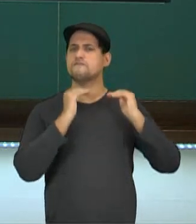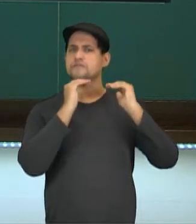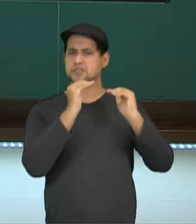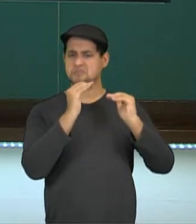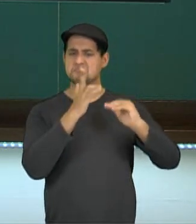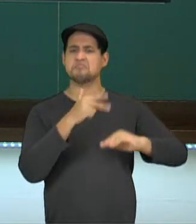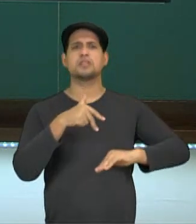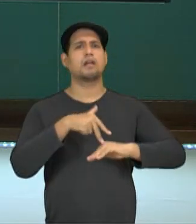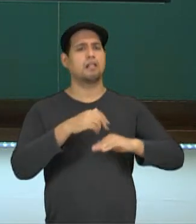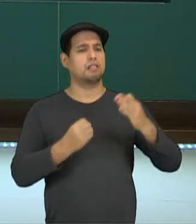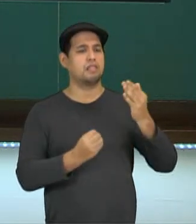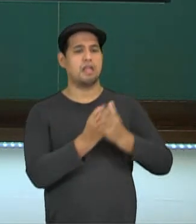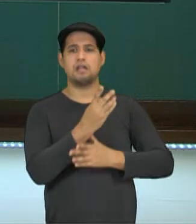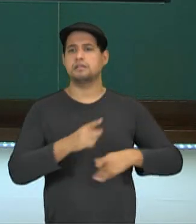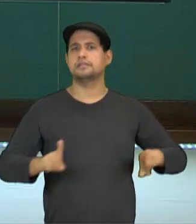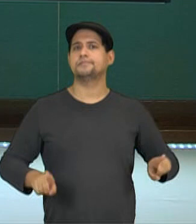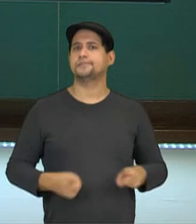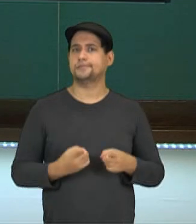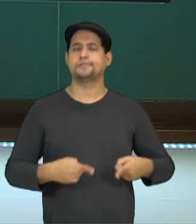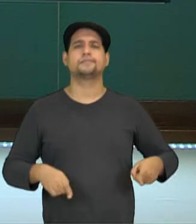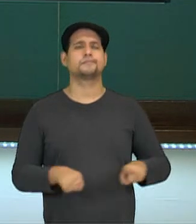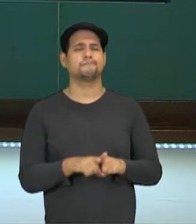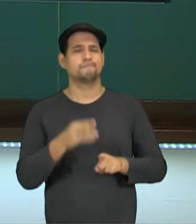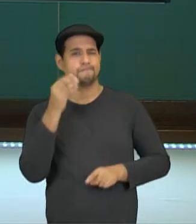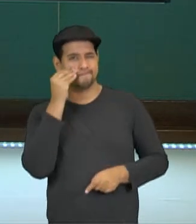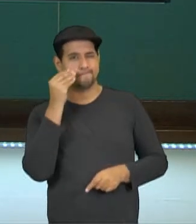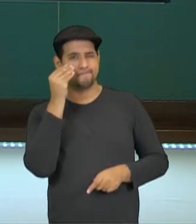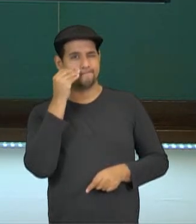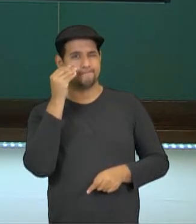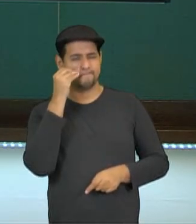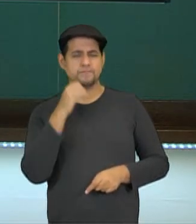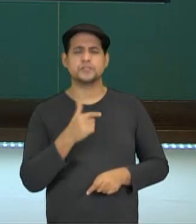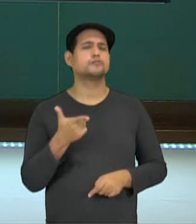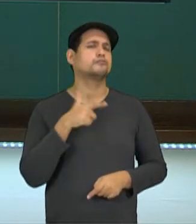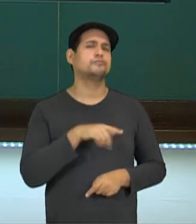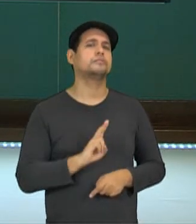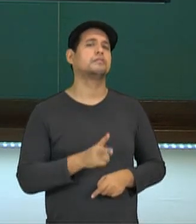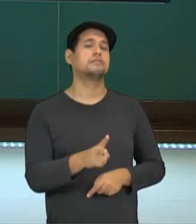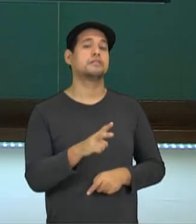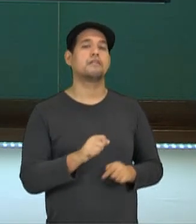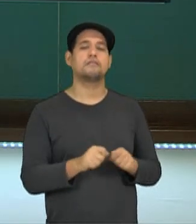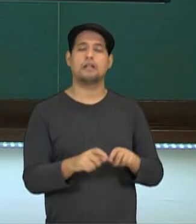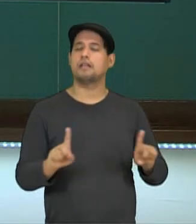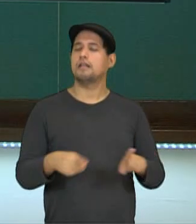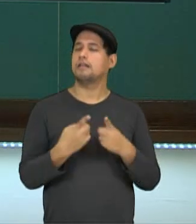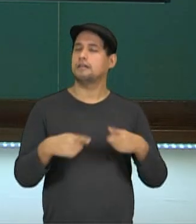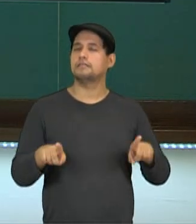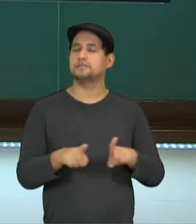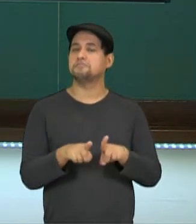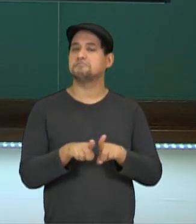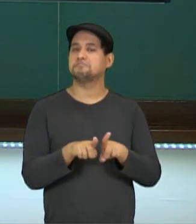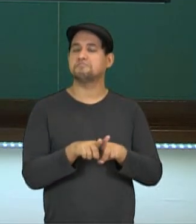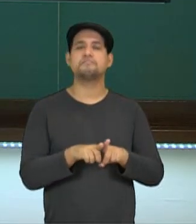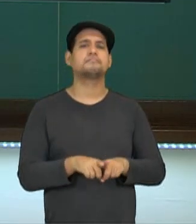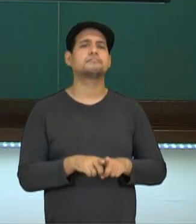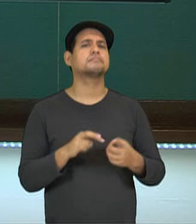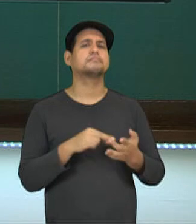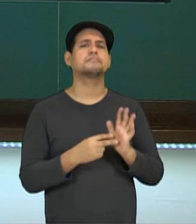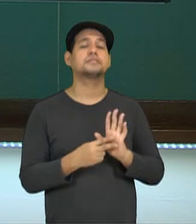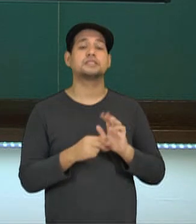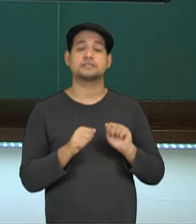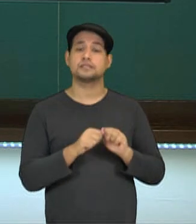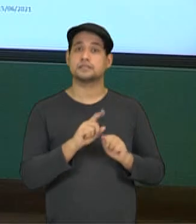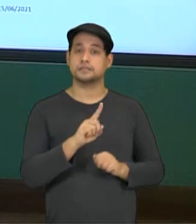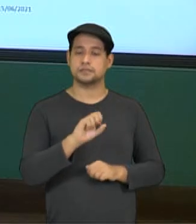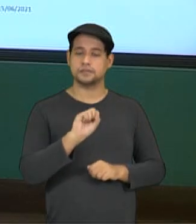adversidade, ele vai ter resiliência, vai ter perseverança e ele vai continuar compondo as suas músicas, né? Ele regeu